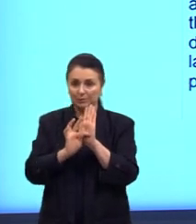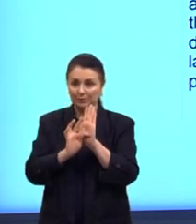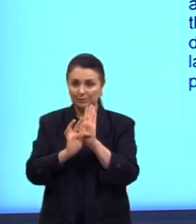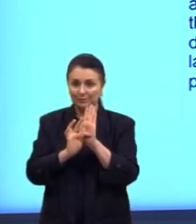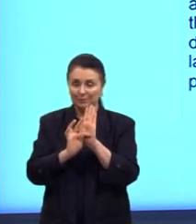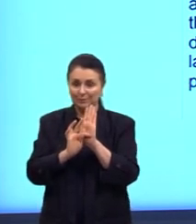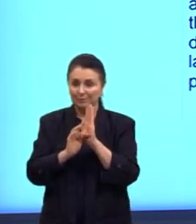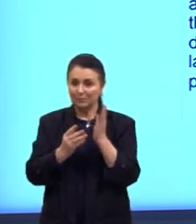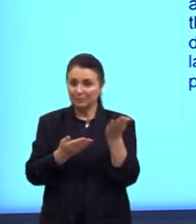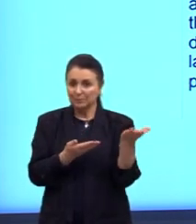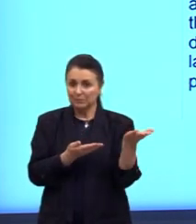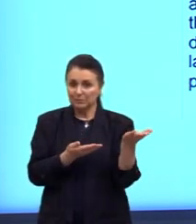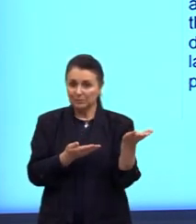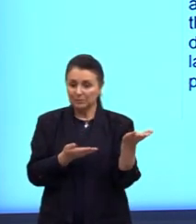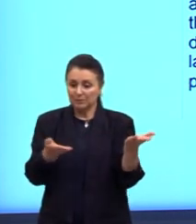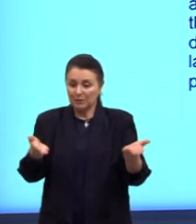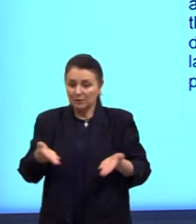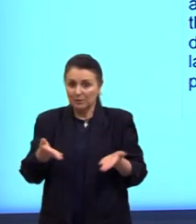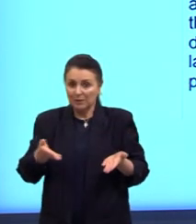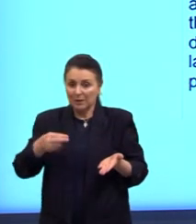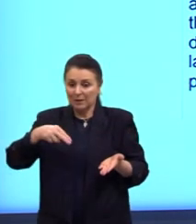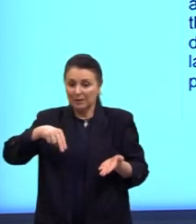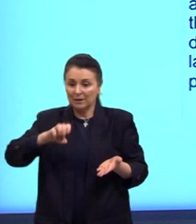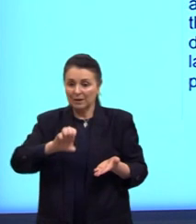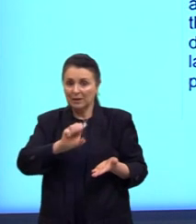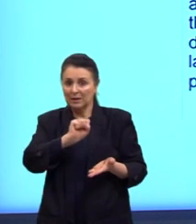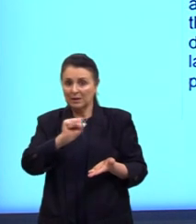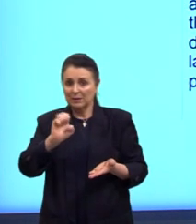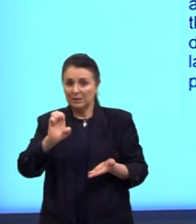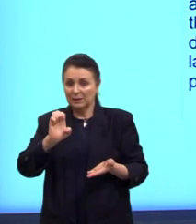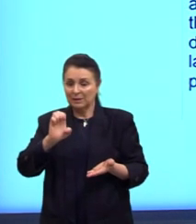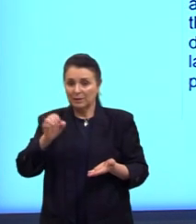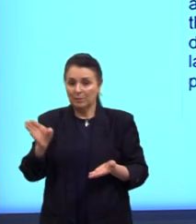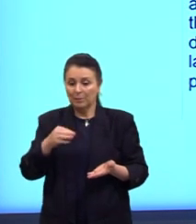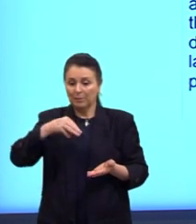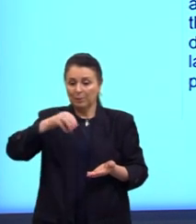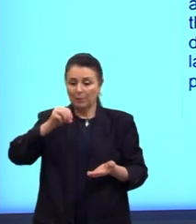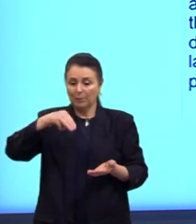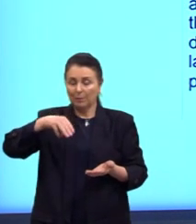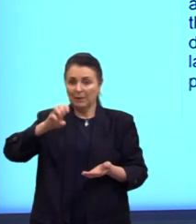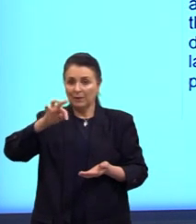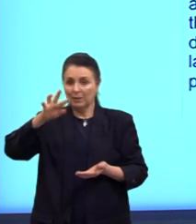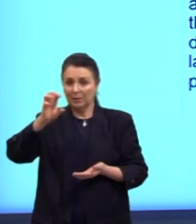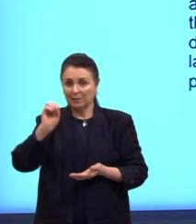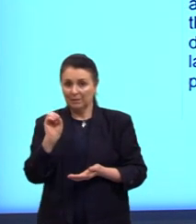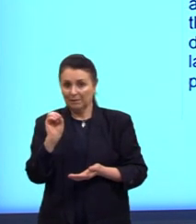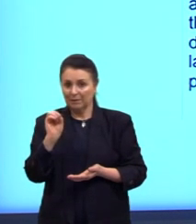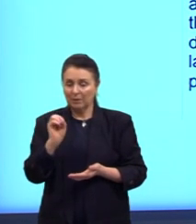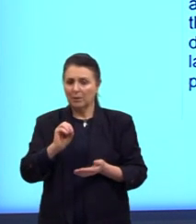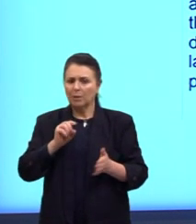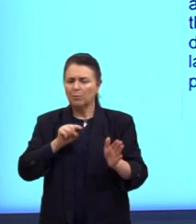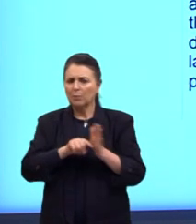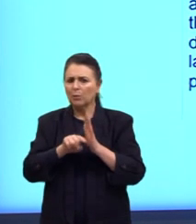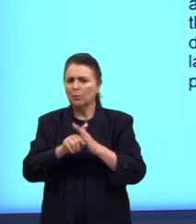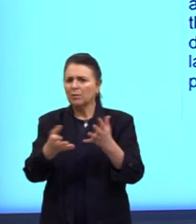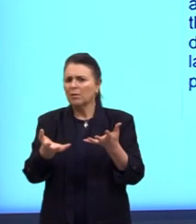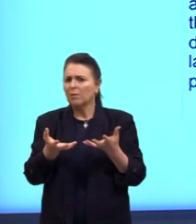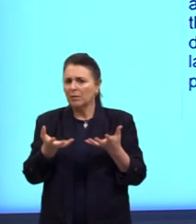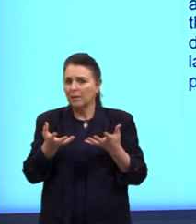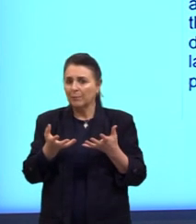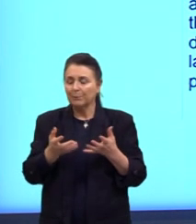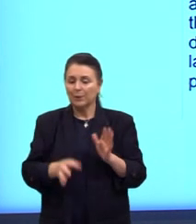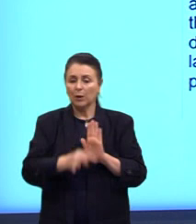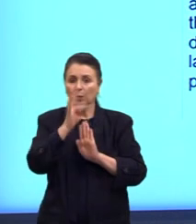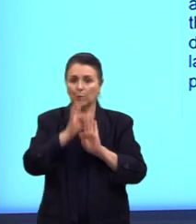moment, nesse momento, tá? O que que o texto, o que que a pergunta me diz? A pergunta me diz assim. O texto